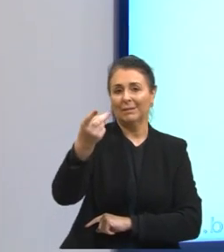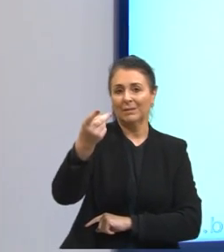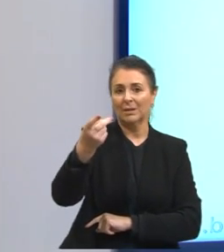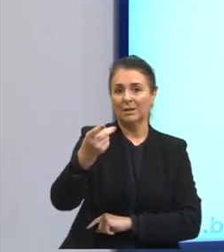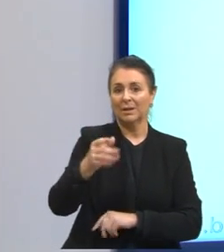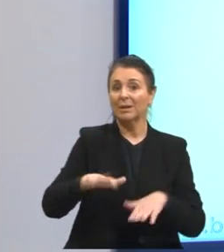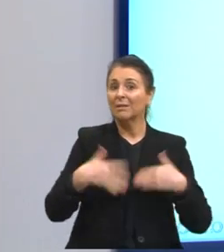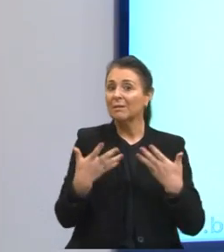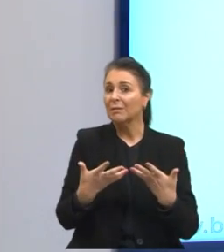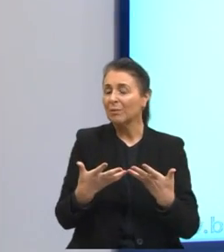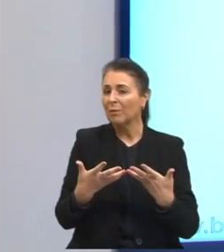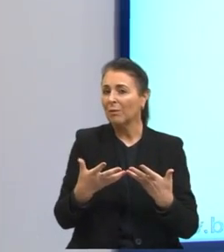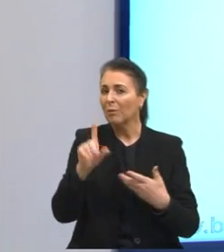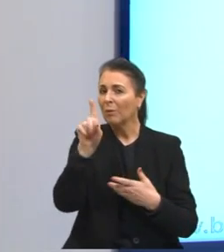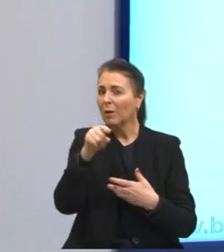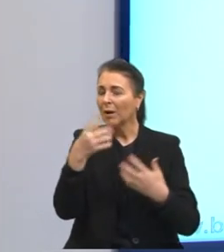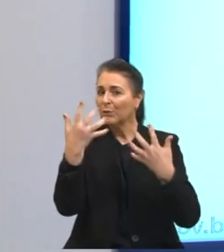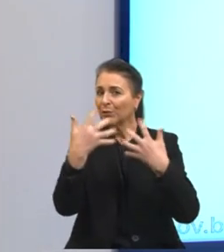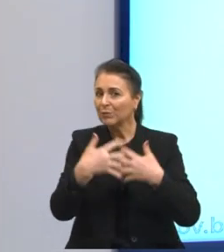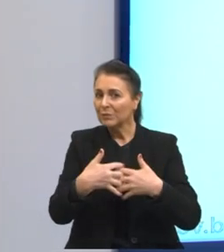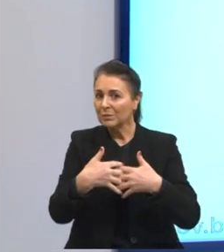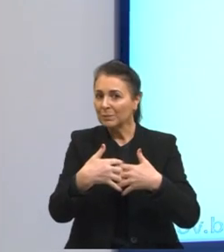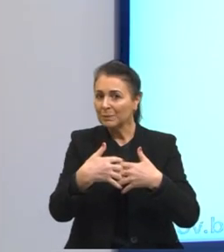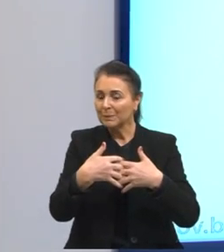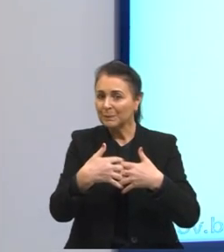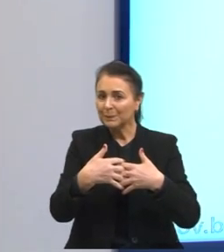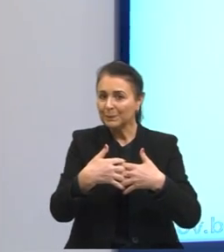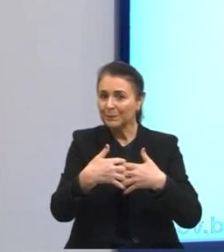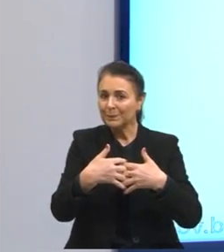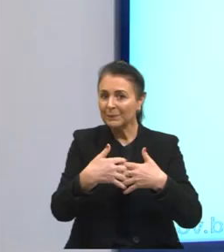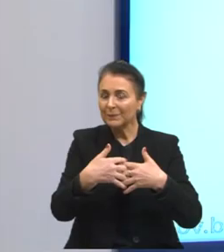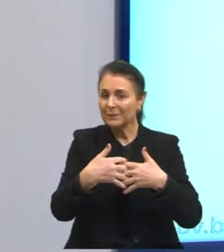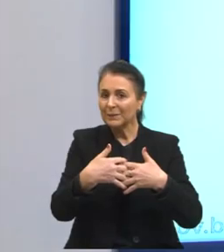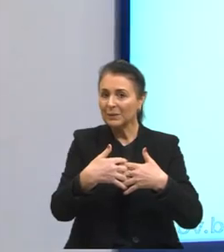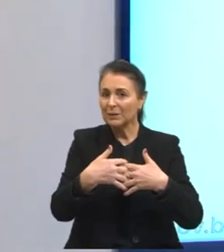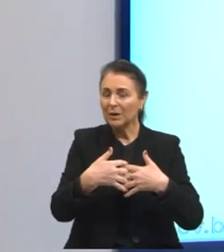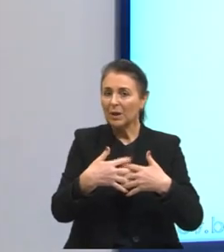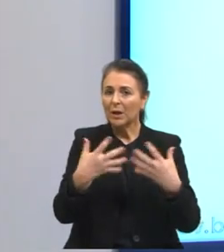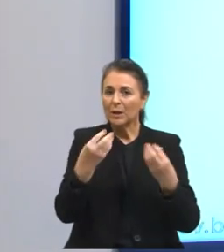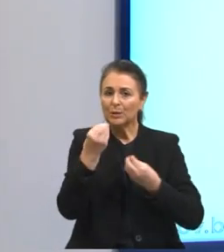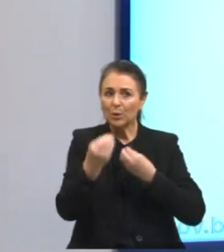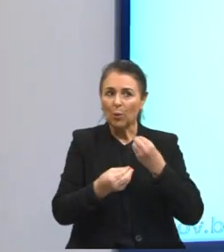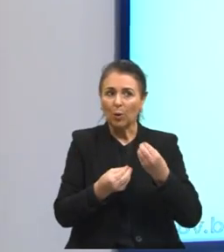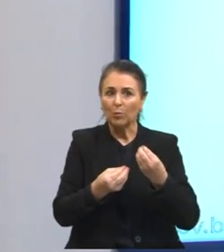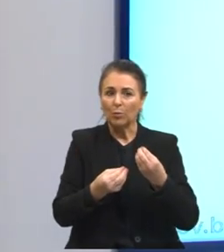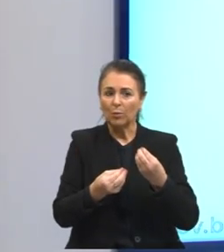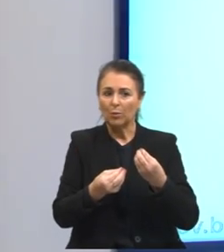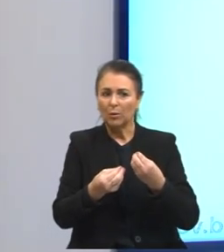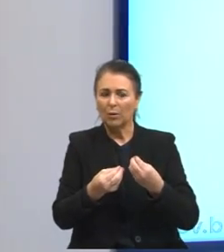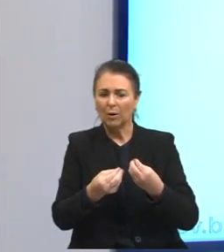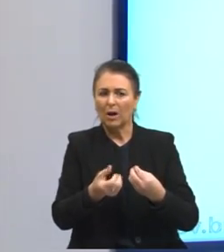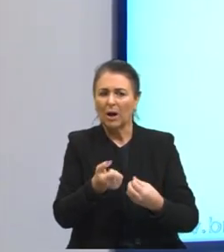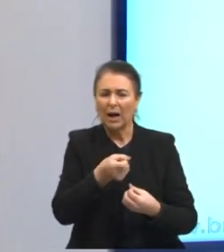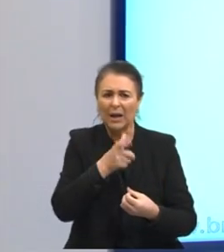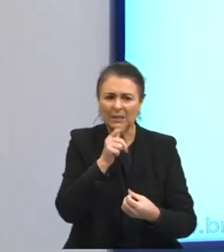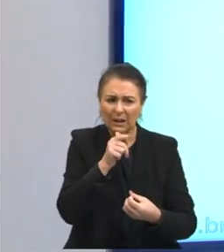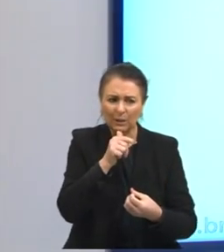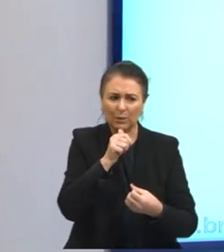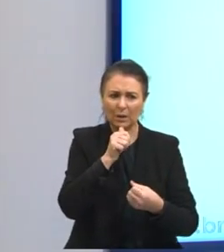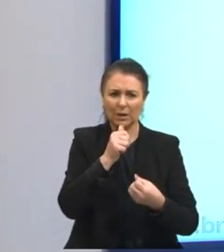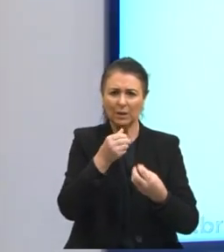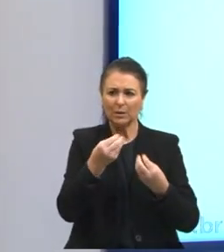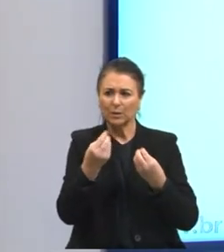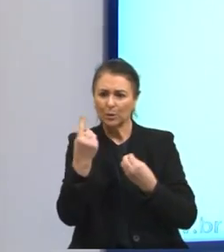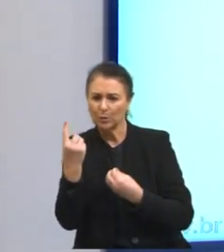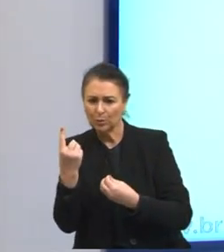qual é a função desse nosso como las águas ao na piedra? Enfatizar